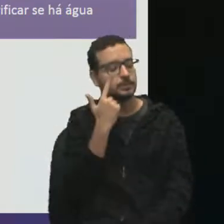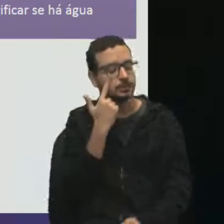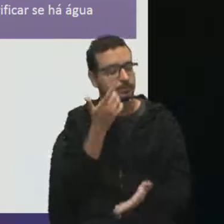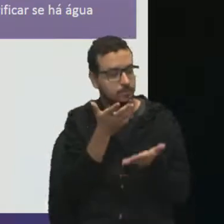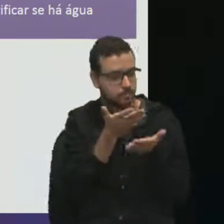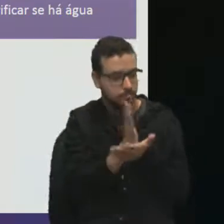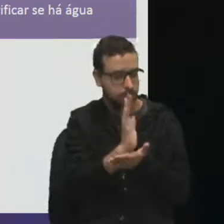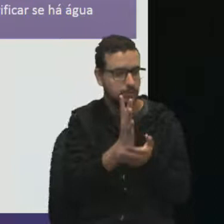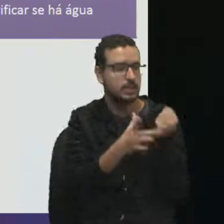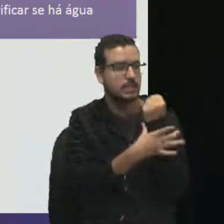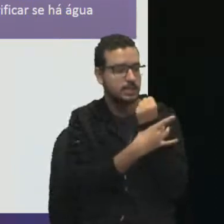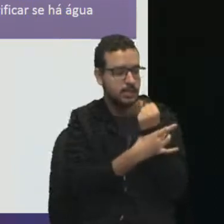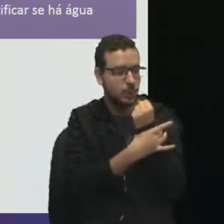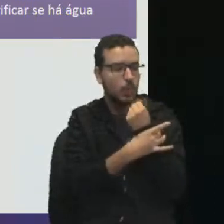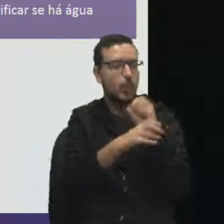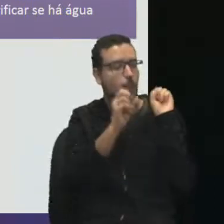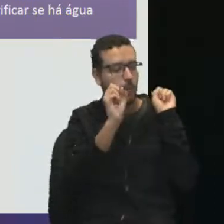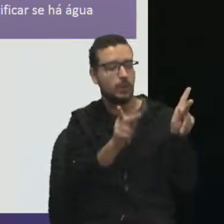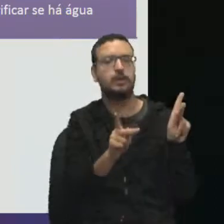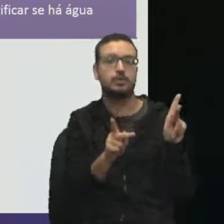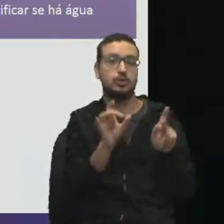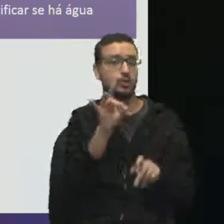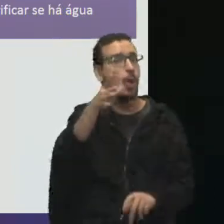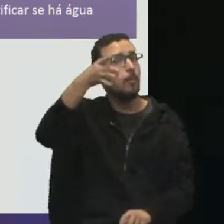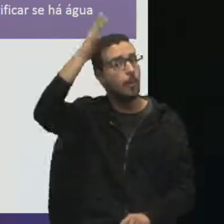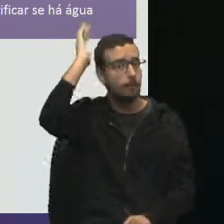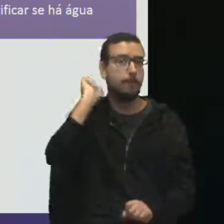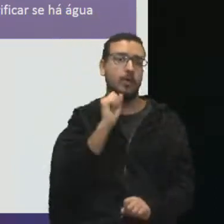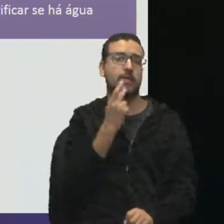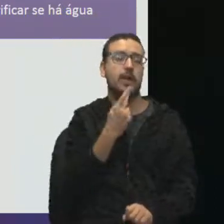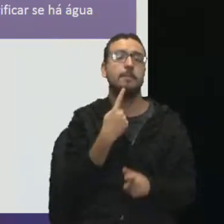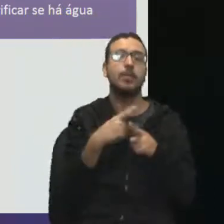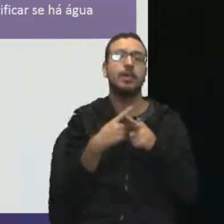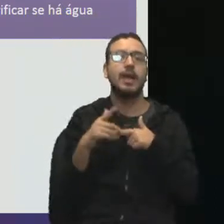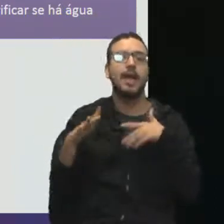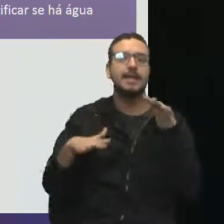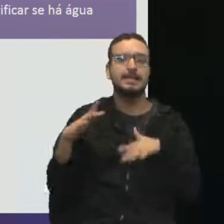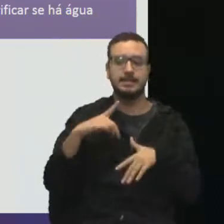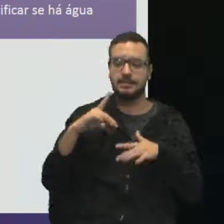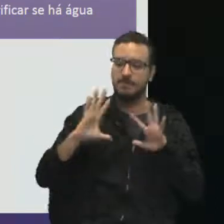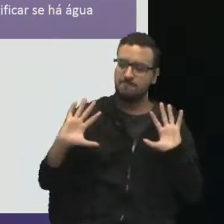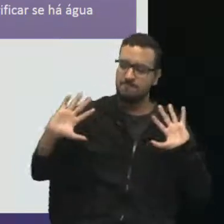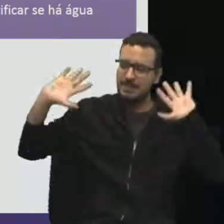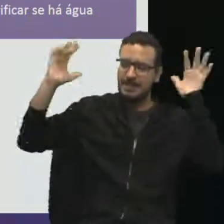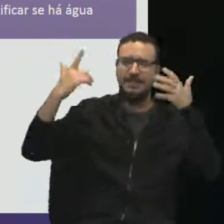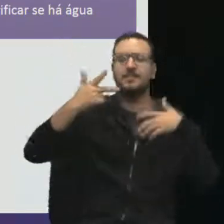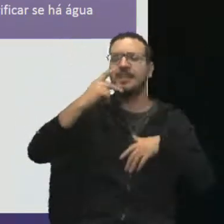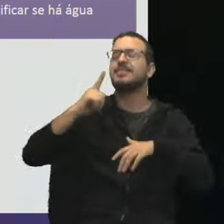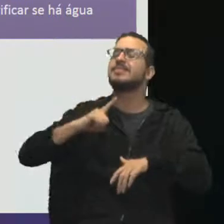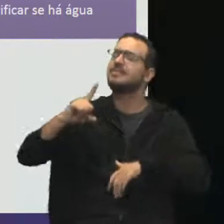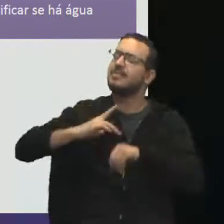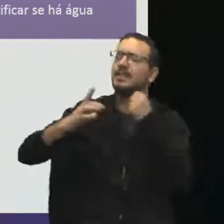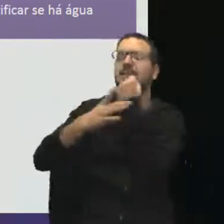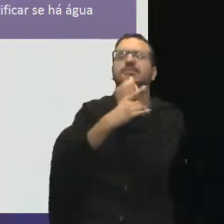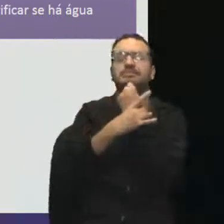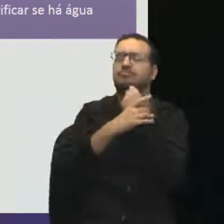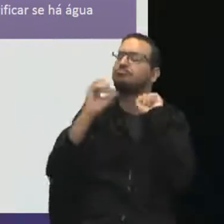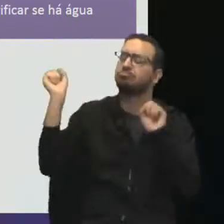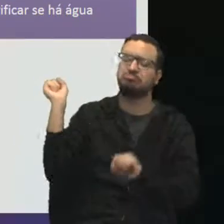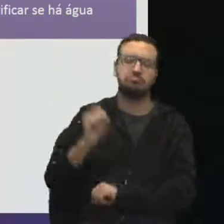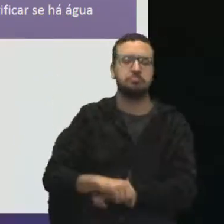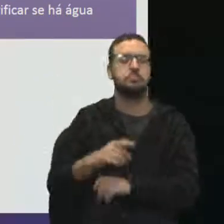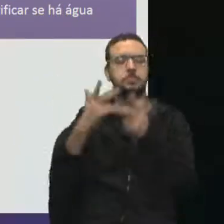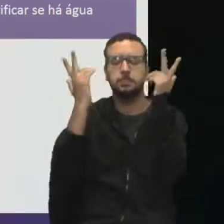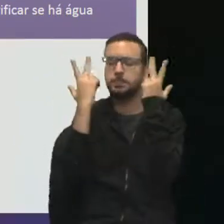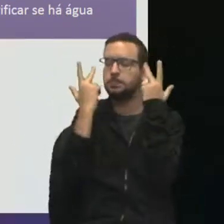segurança. Tá? Por quê? Porque pode ser que alguém faça um evento e fale assim, não, mas tem segurança. Pode funcionar.